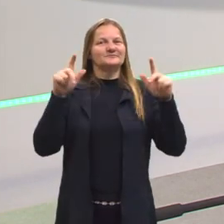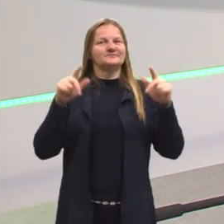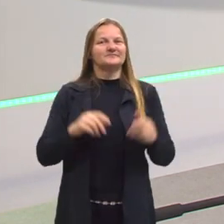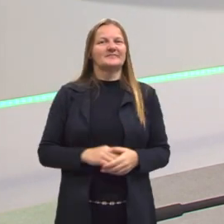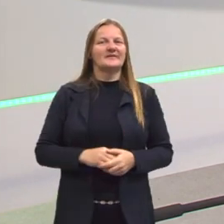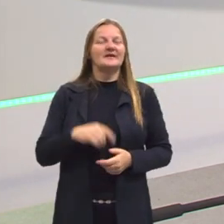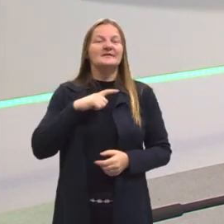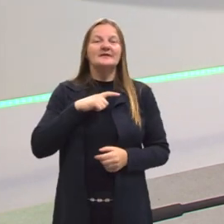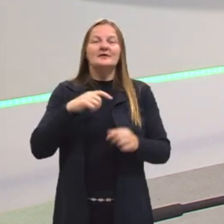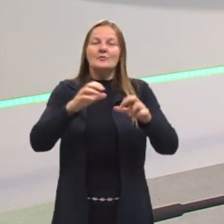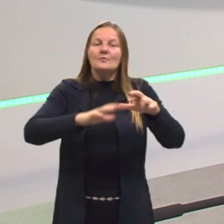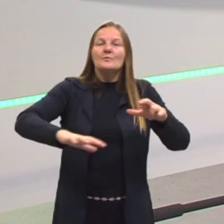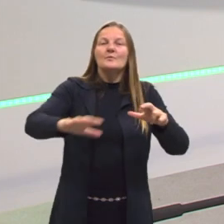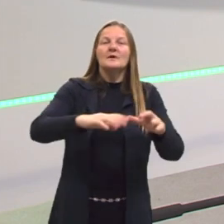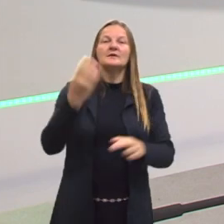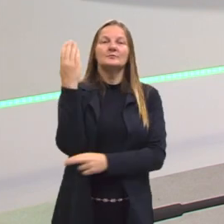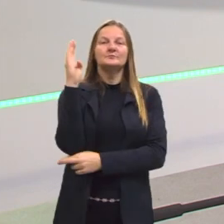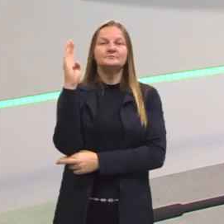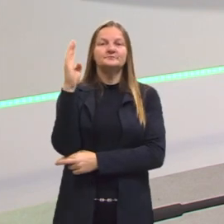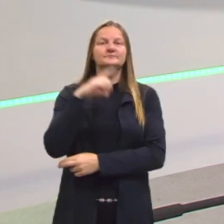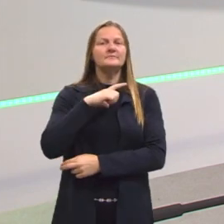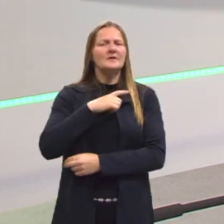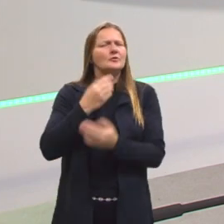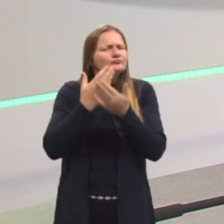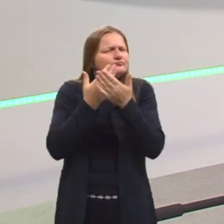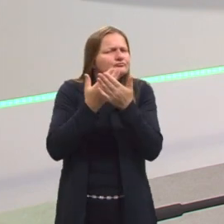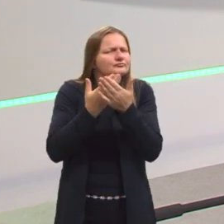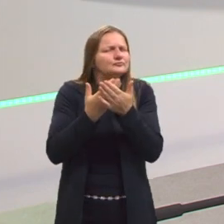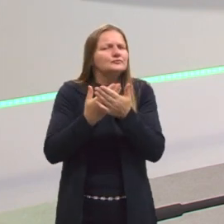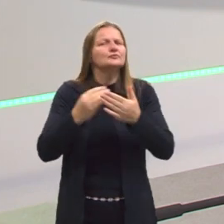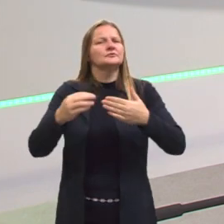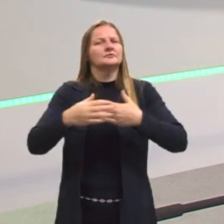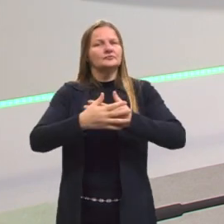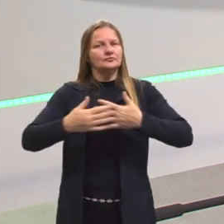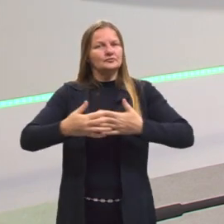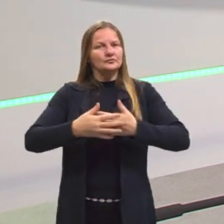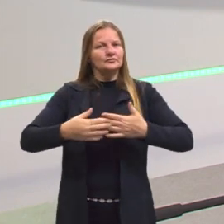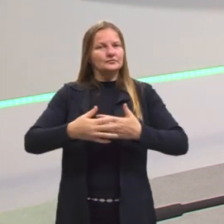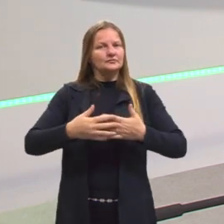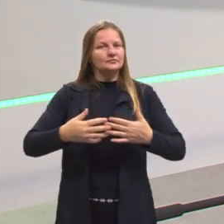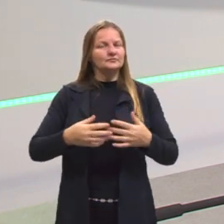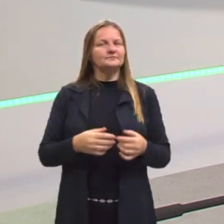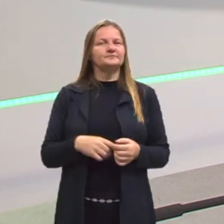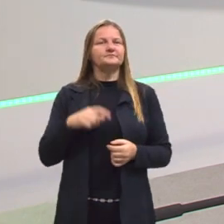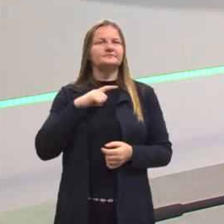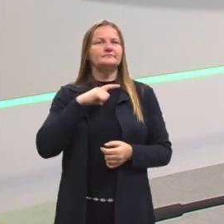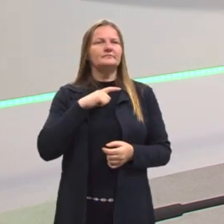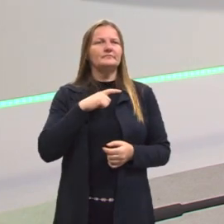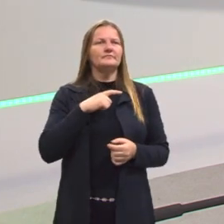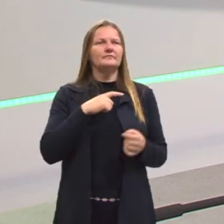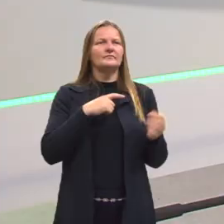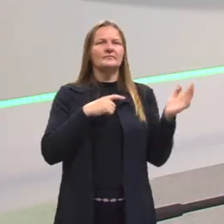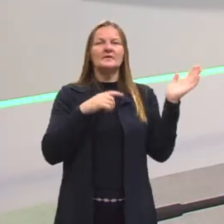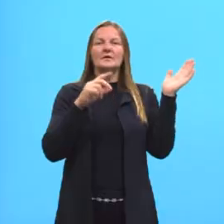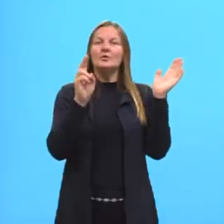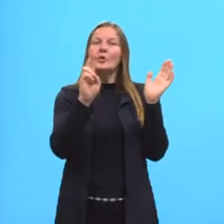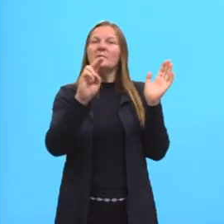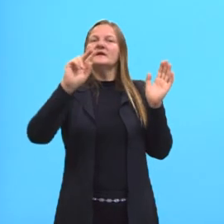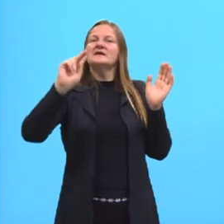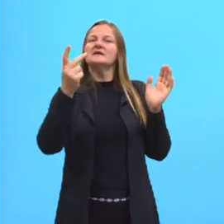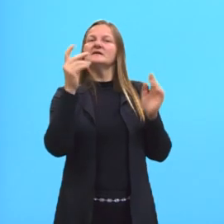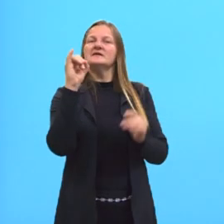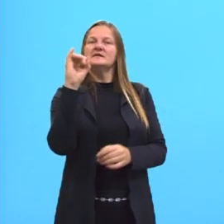tem uma área da ciência, da biologia, que estuda os tecidos especificamente, que é a histologia.